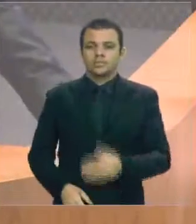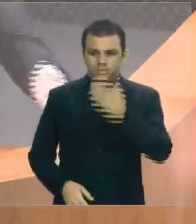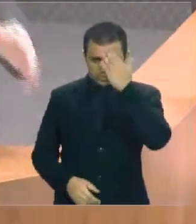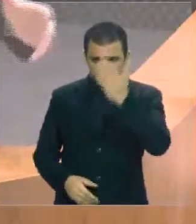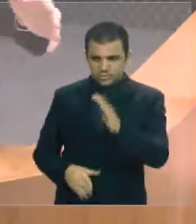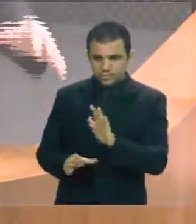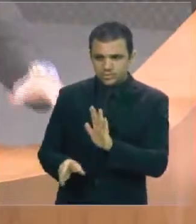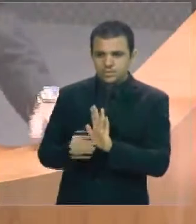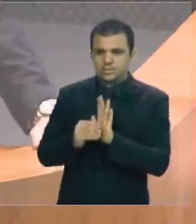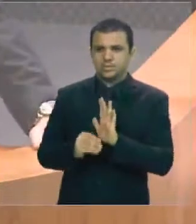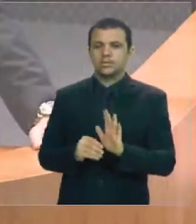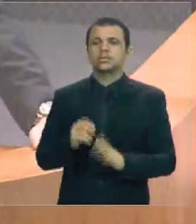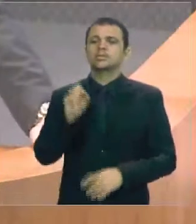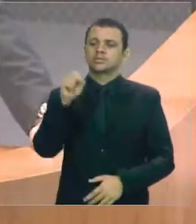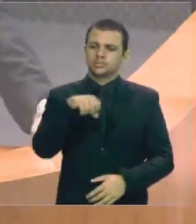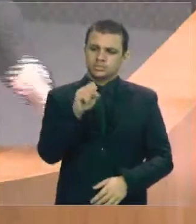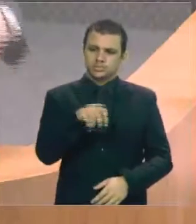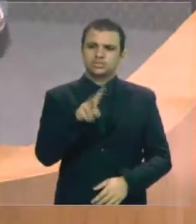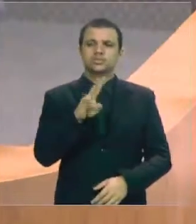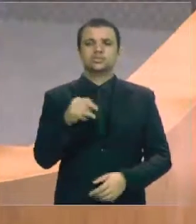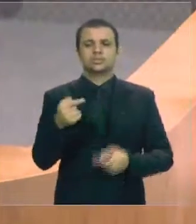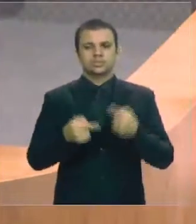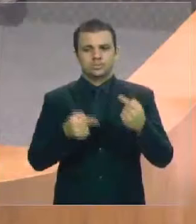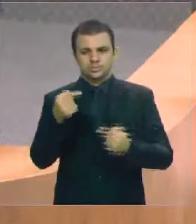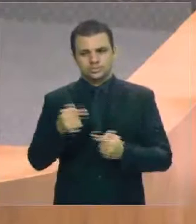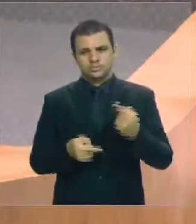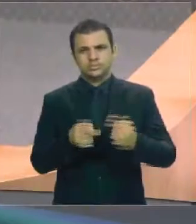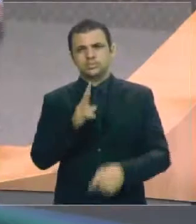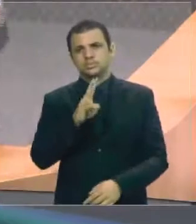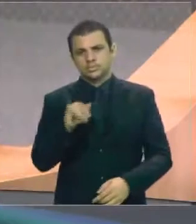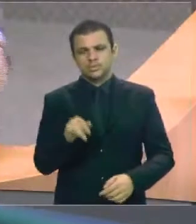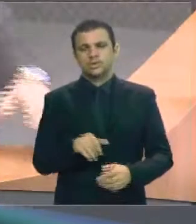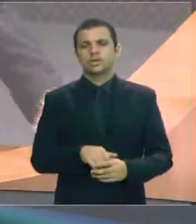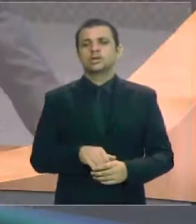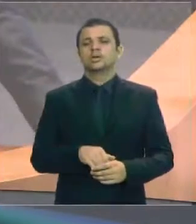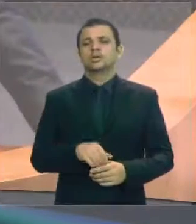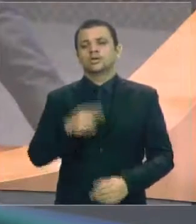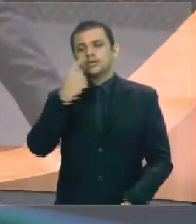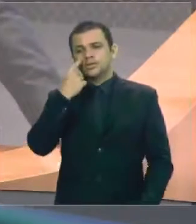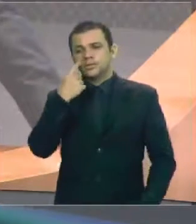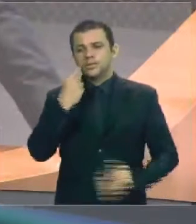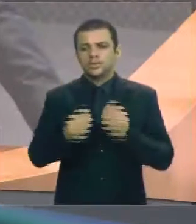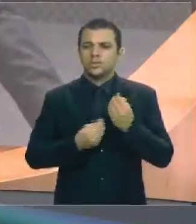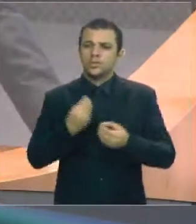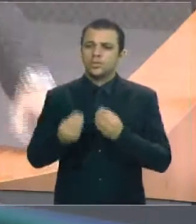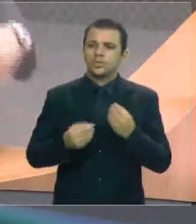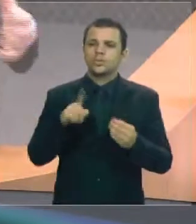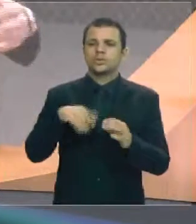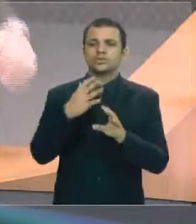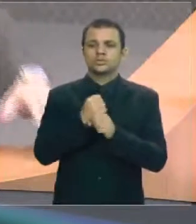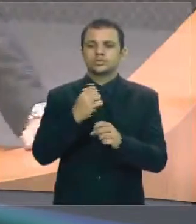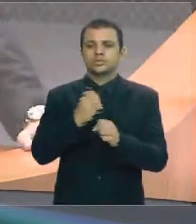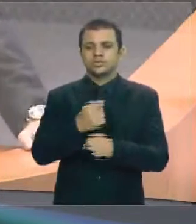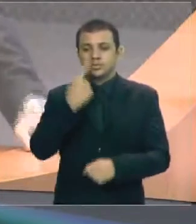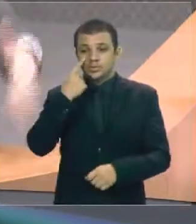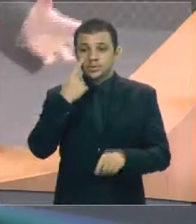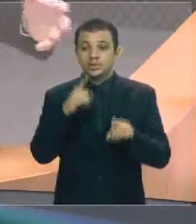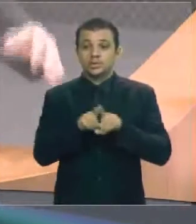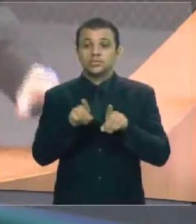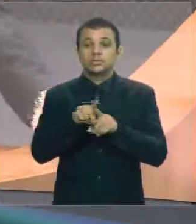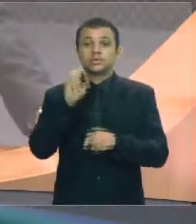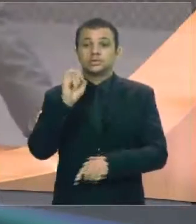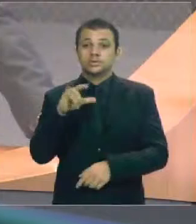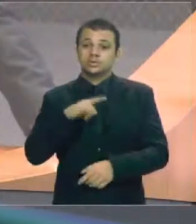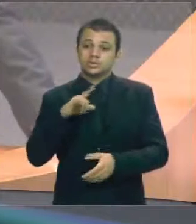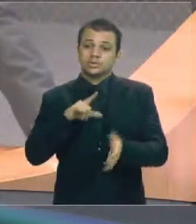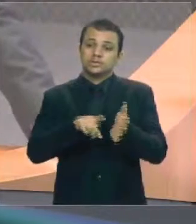certamente, vamos discutir a questão das receitas, inclusive, se houve ou não diminuição nas transferências e nas receitas do Estado. É